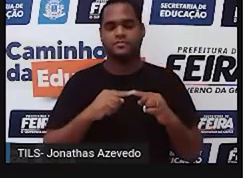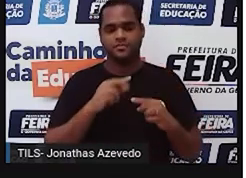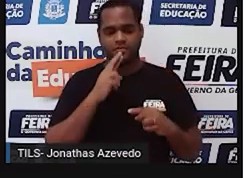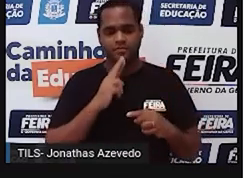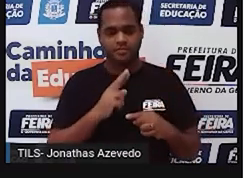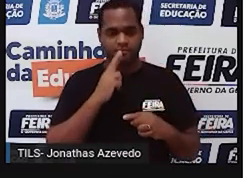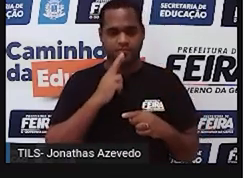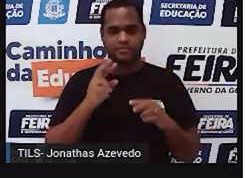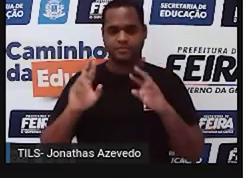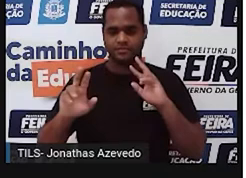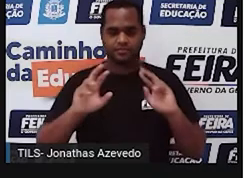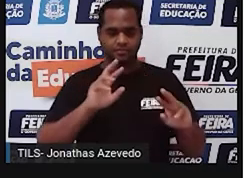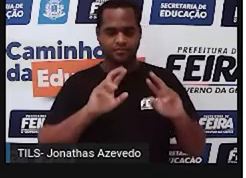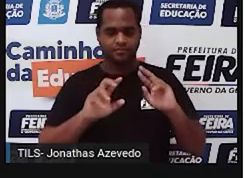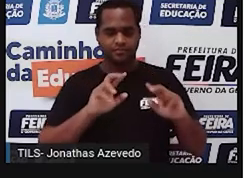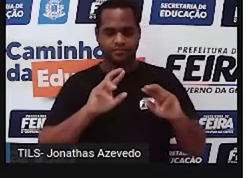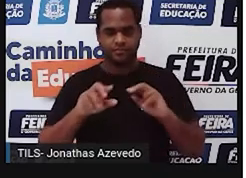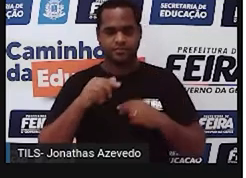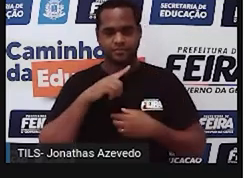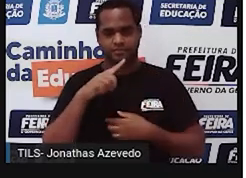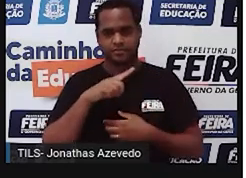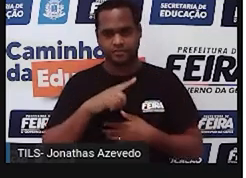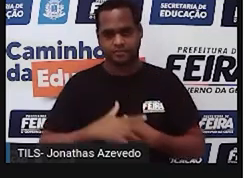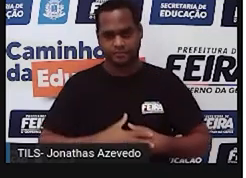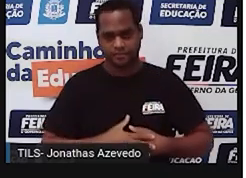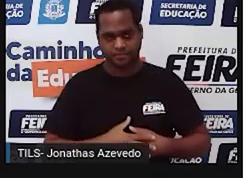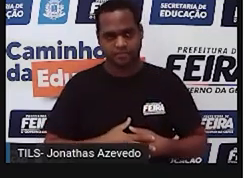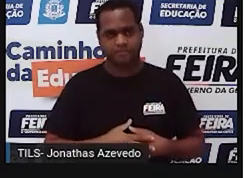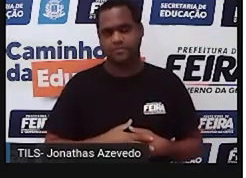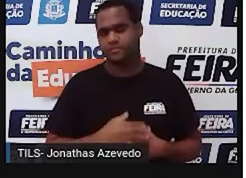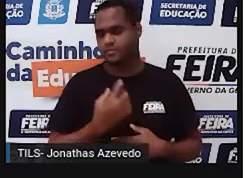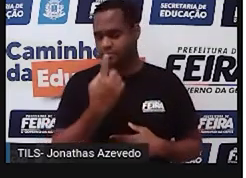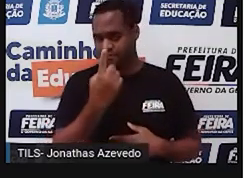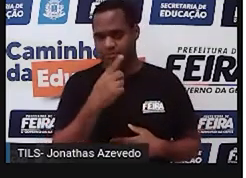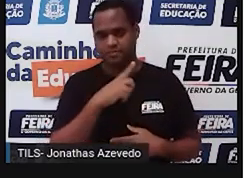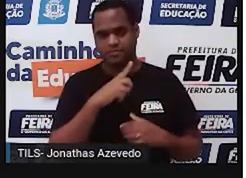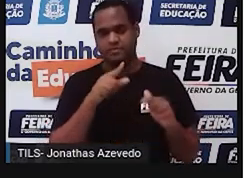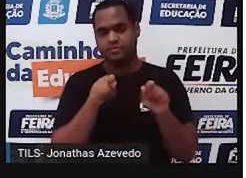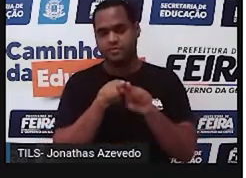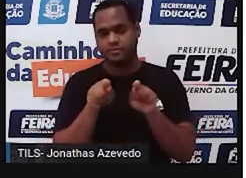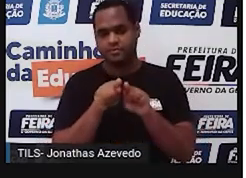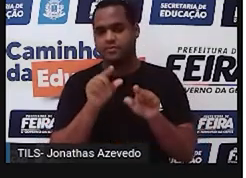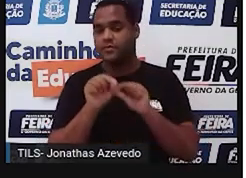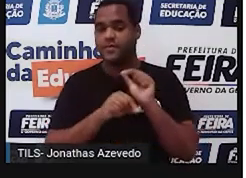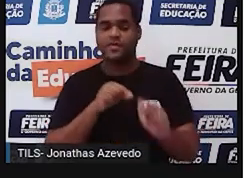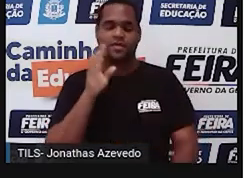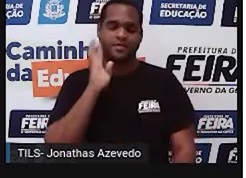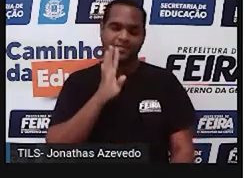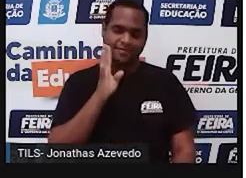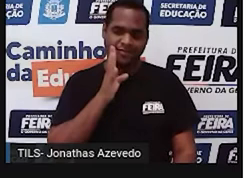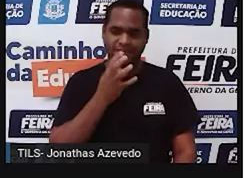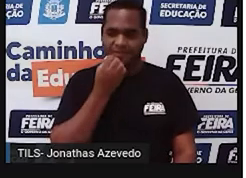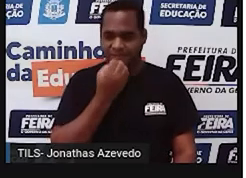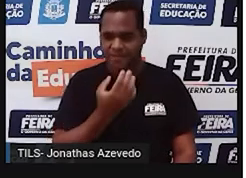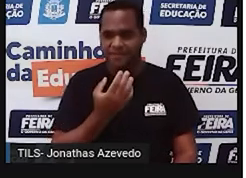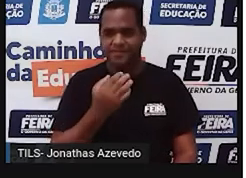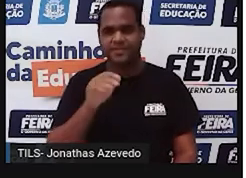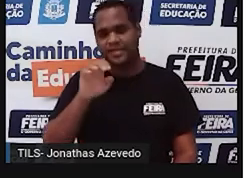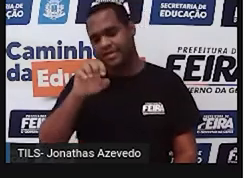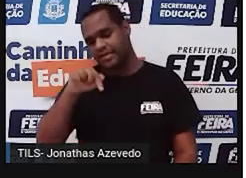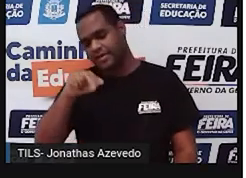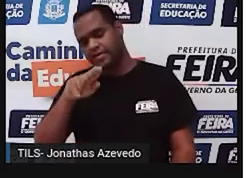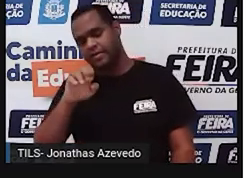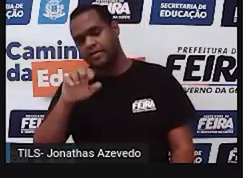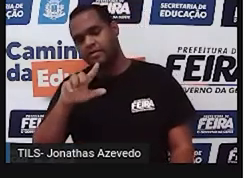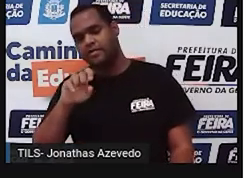diferentes, tá bom? E tem um também, que é o mais legal, que é o equilátero,